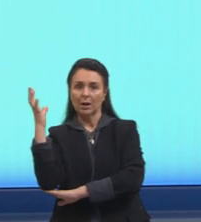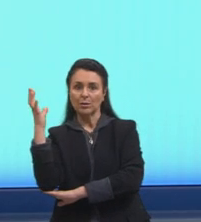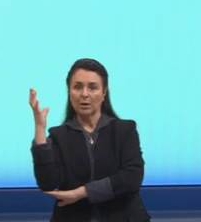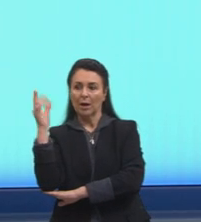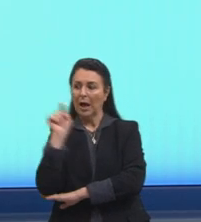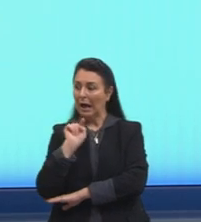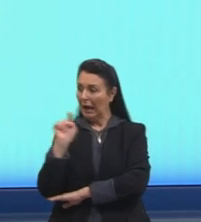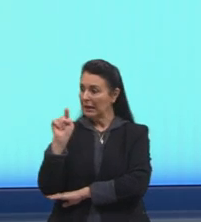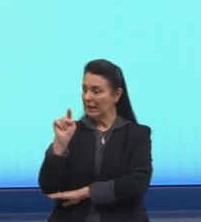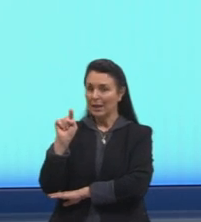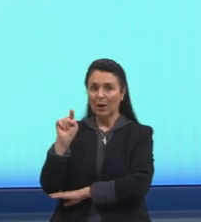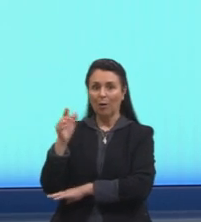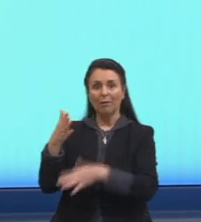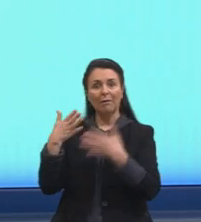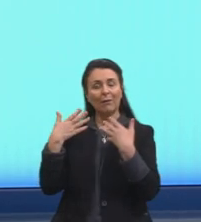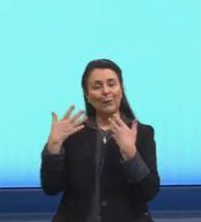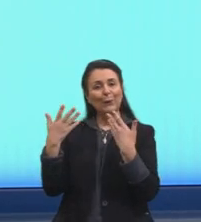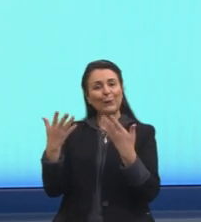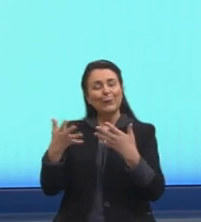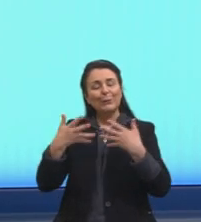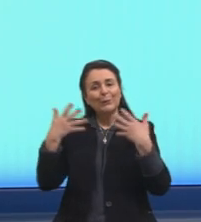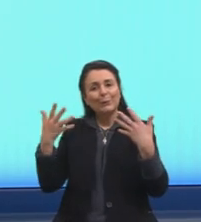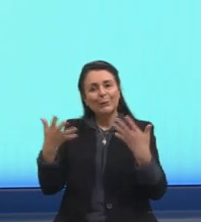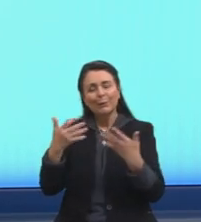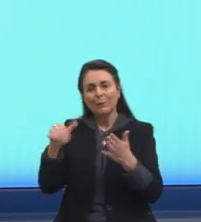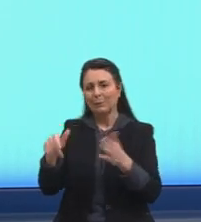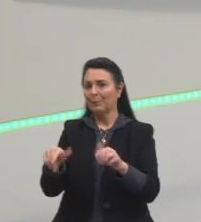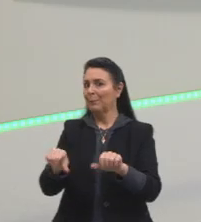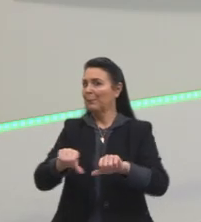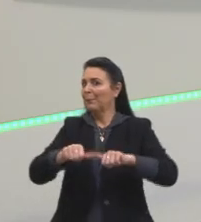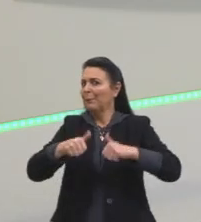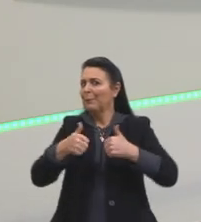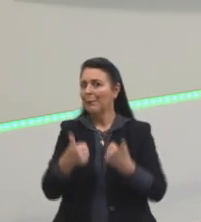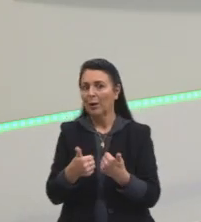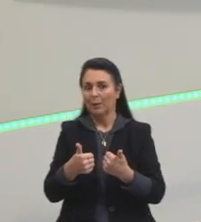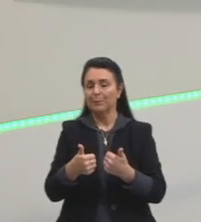aqui o exemplo de Porto Alegre. Porto Alegre tem o centro da cidade ali,